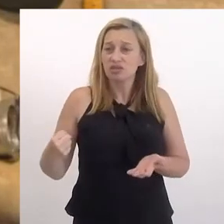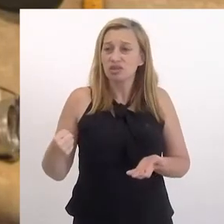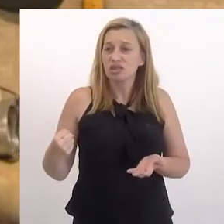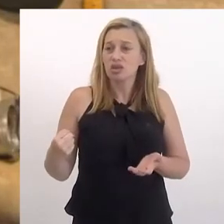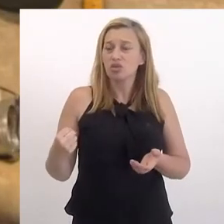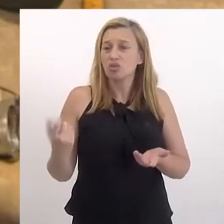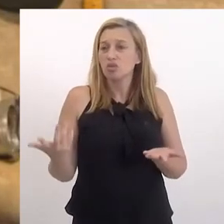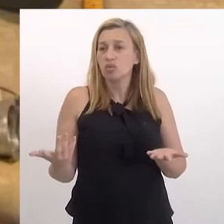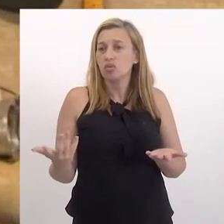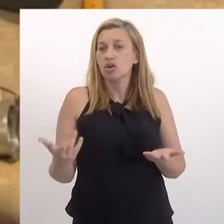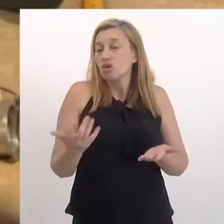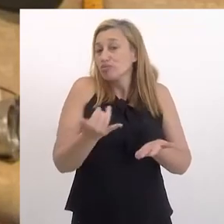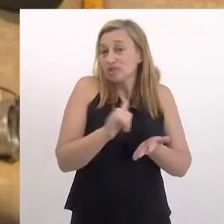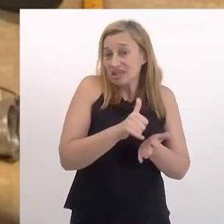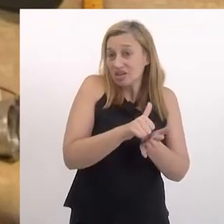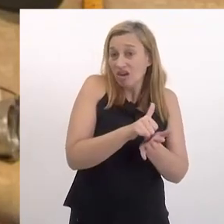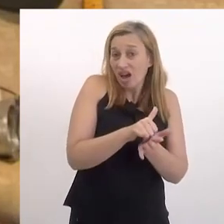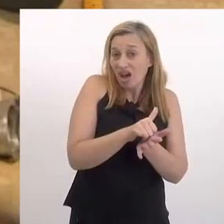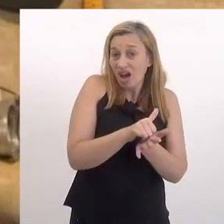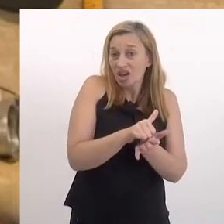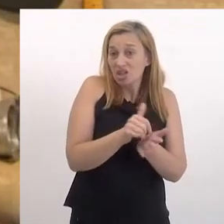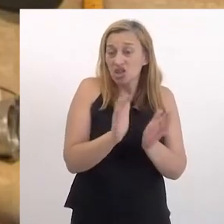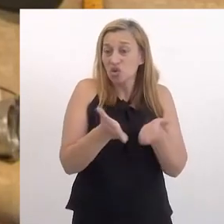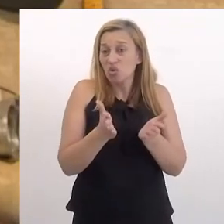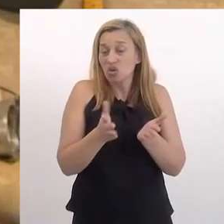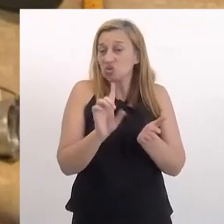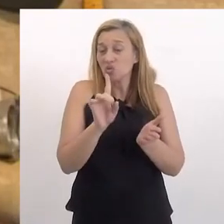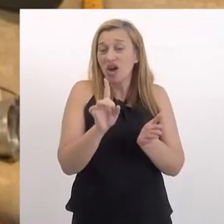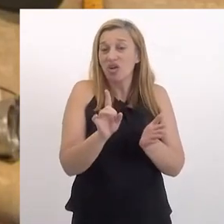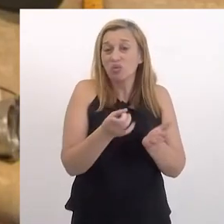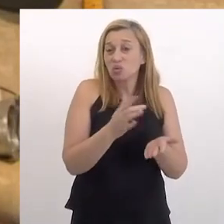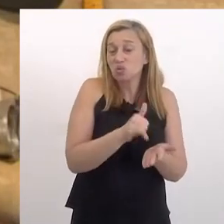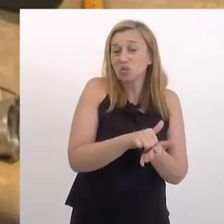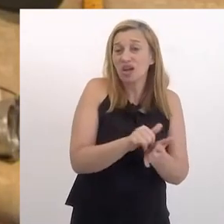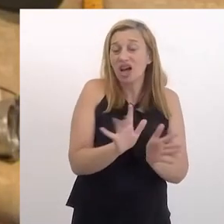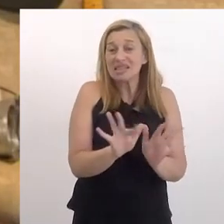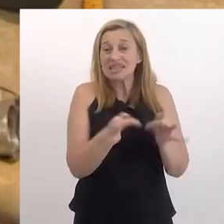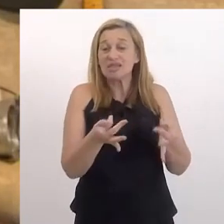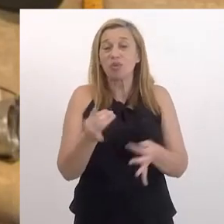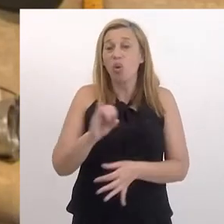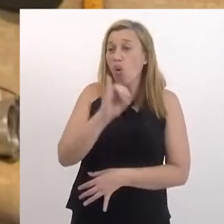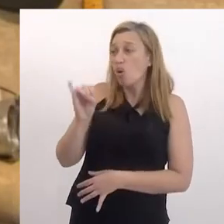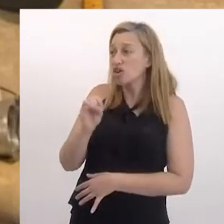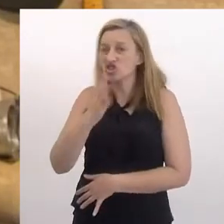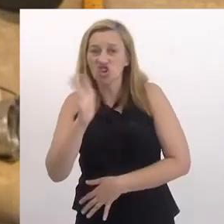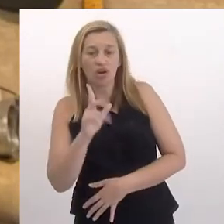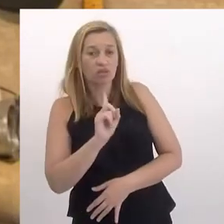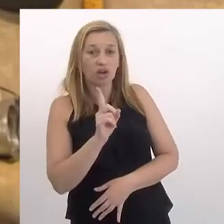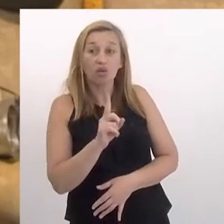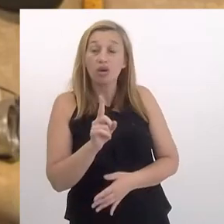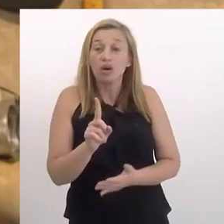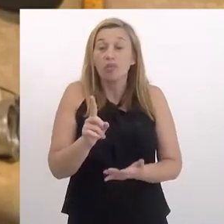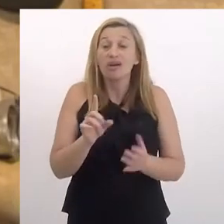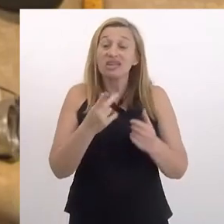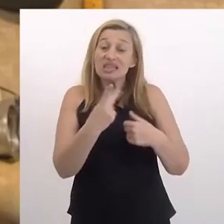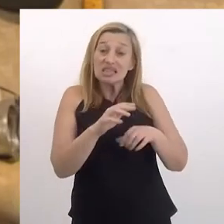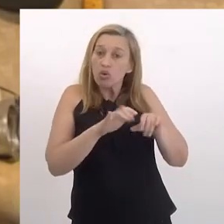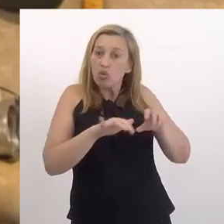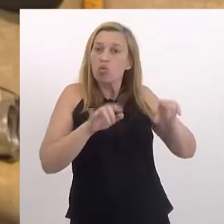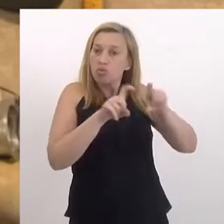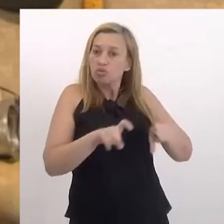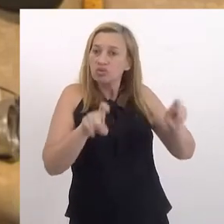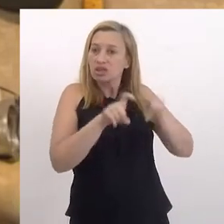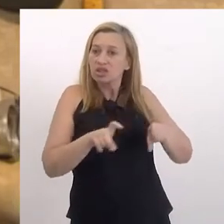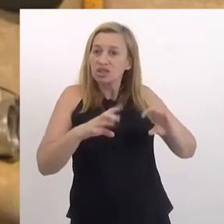de você, como foi um celular, que é uma coisa que, hoje em dia, não é um simples celular de falar oi, tchau, mas é como se fosse o seu